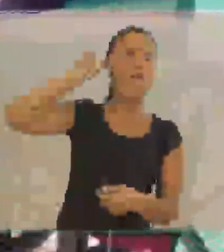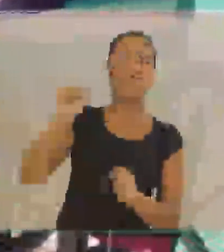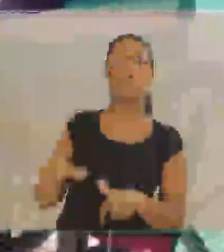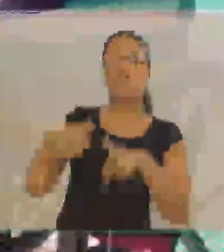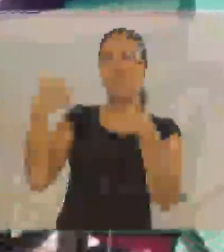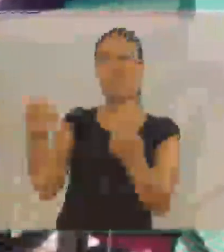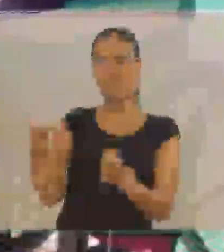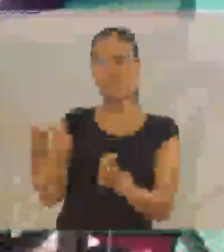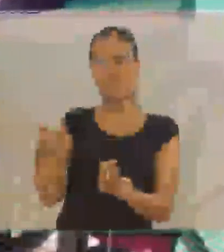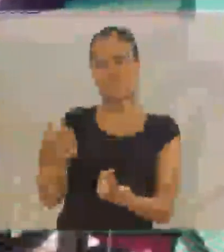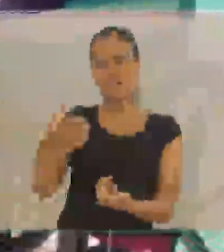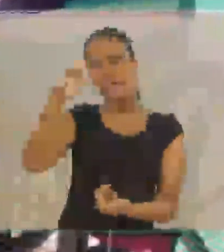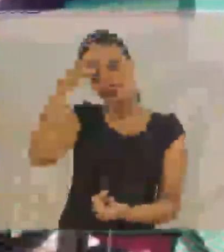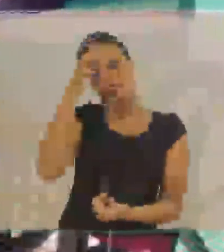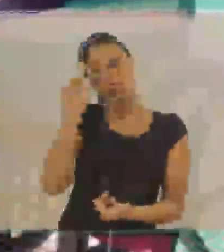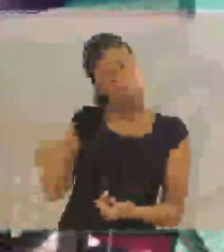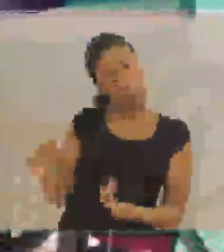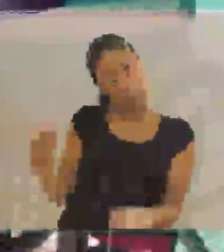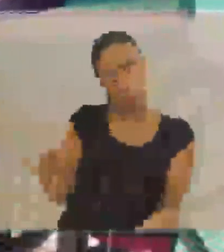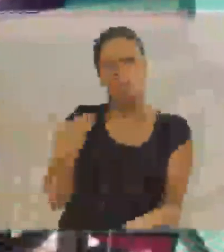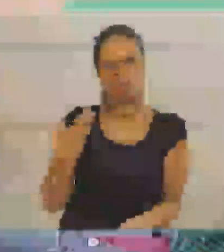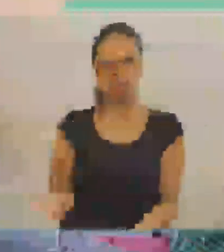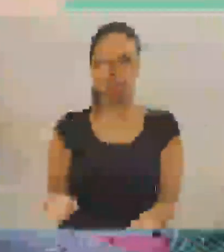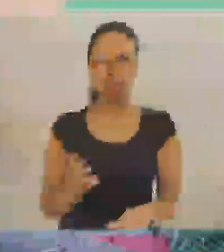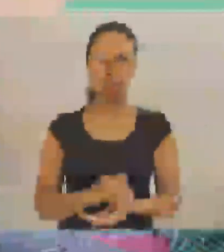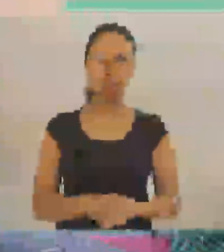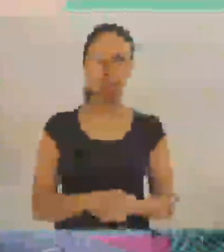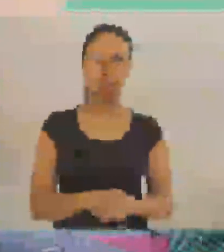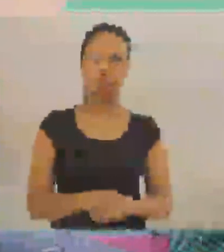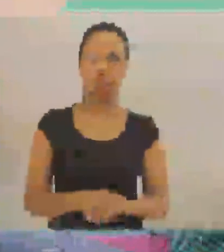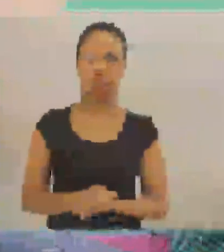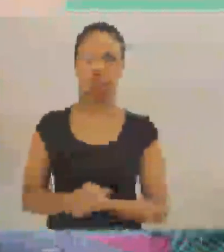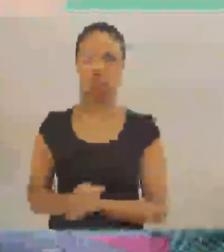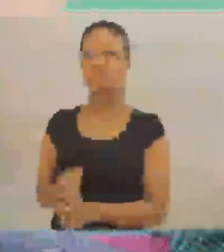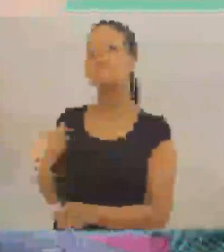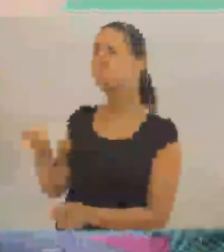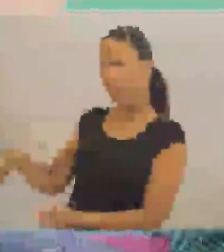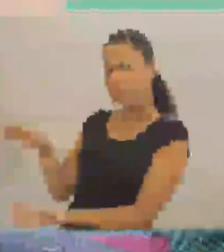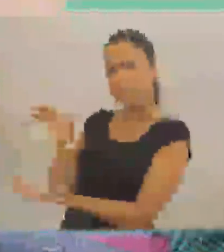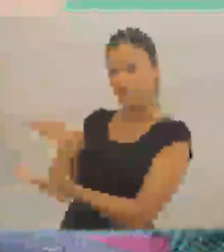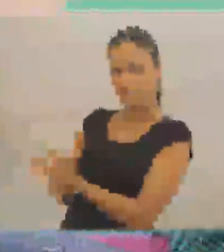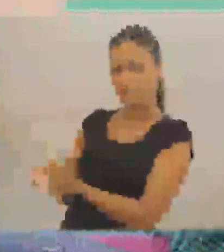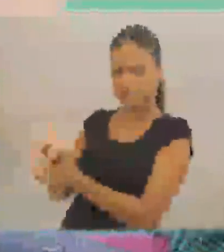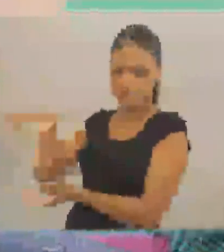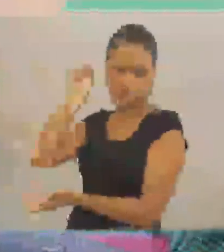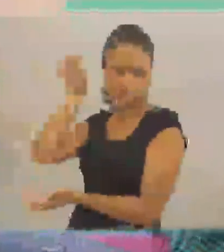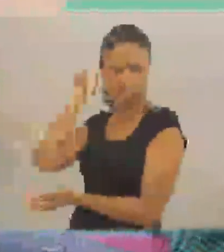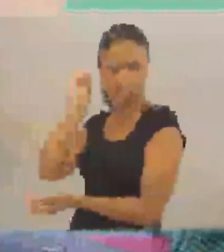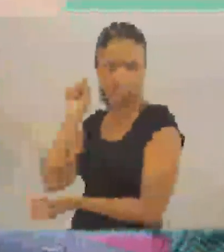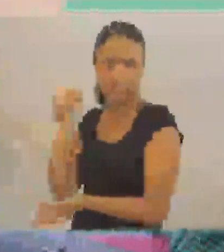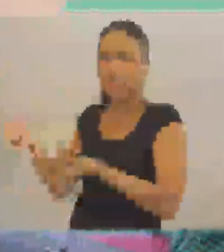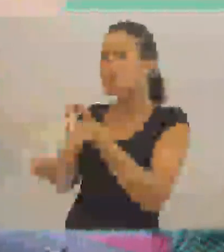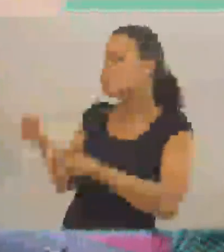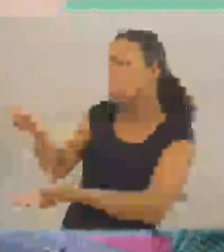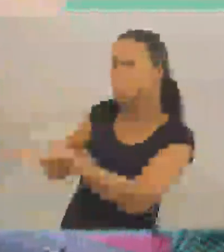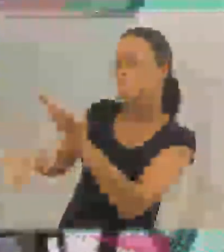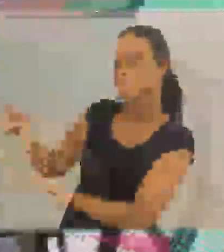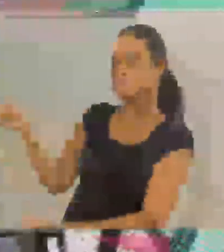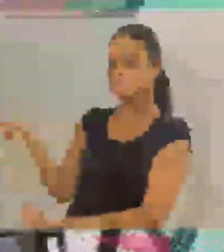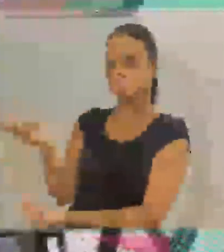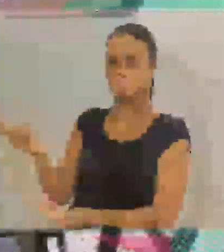aparelho para ouvir melhor. tia é sempre. Você é casada com um marido ouvinte. Como é a relação de vocês?